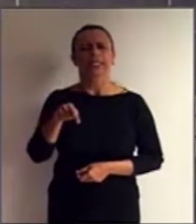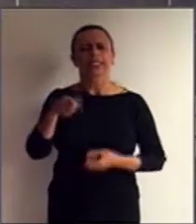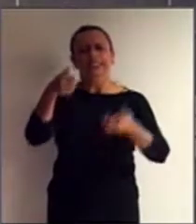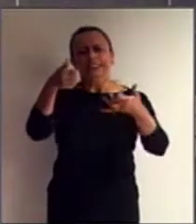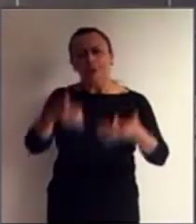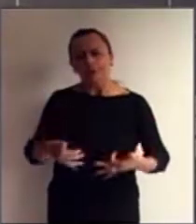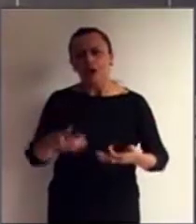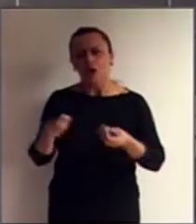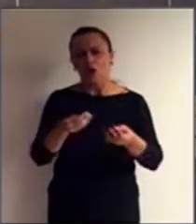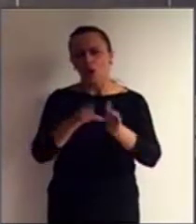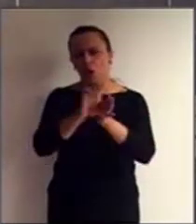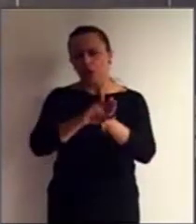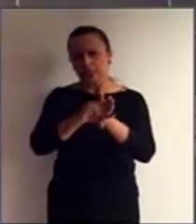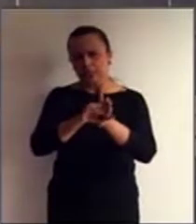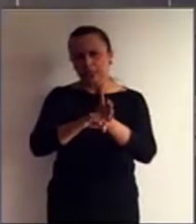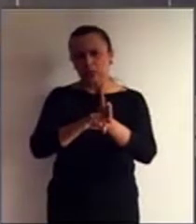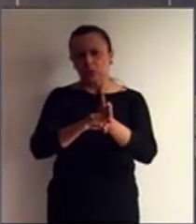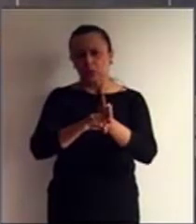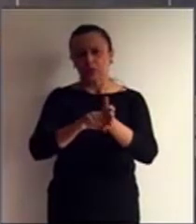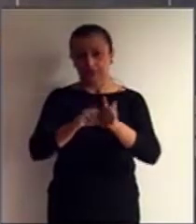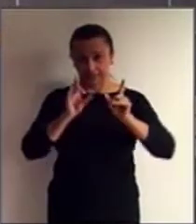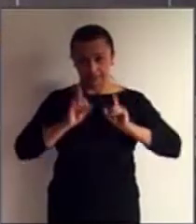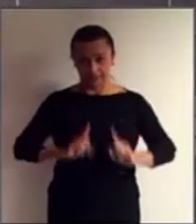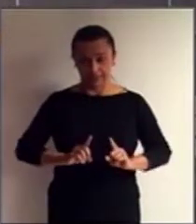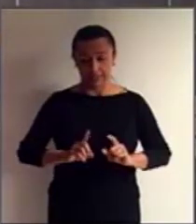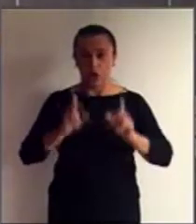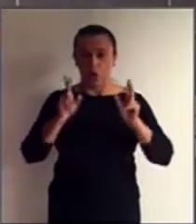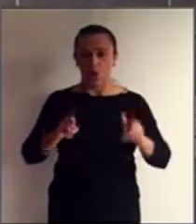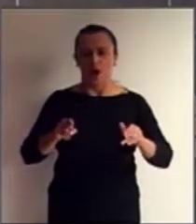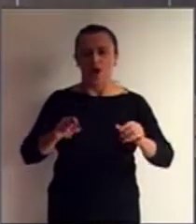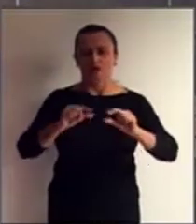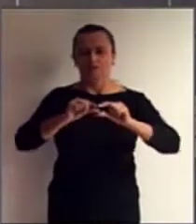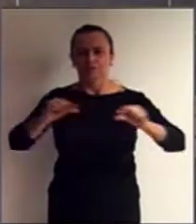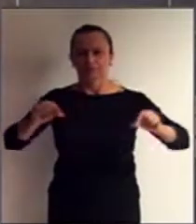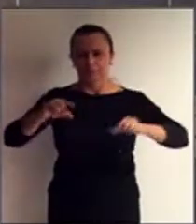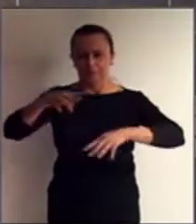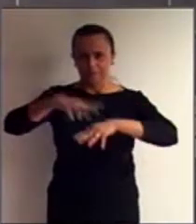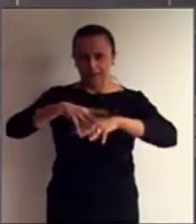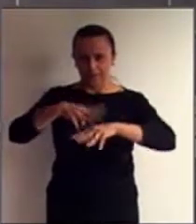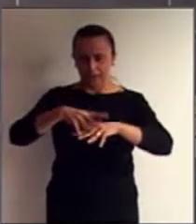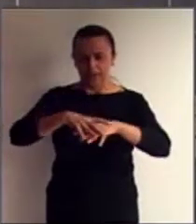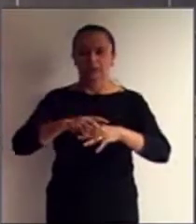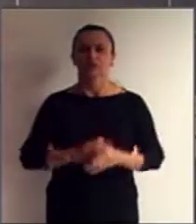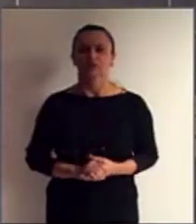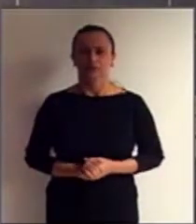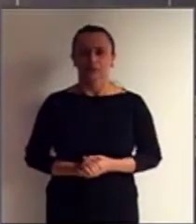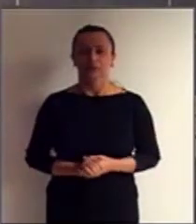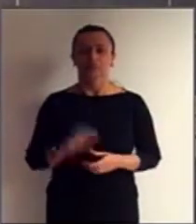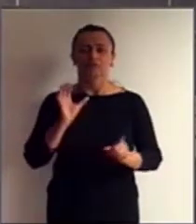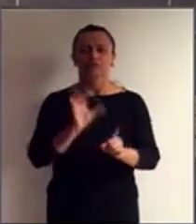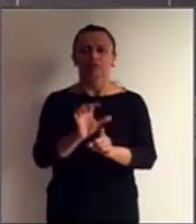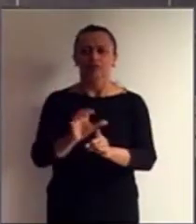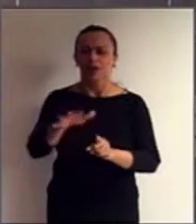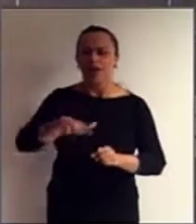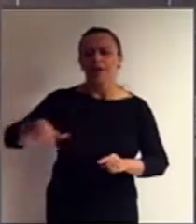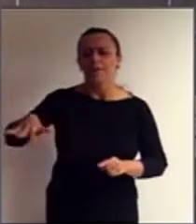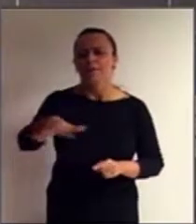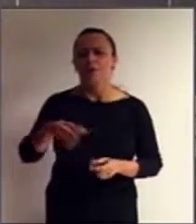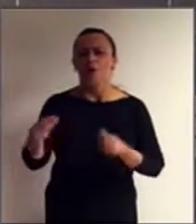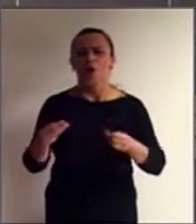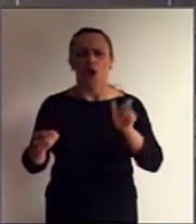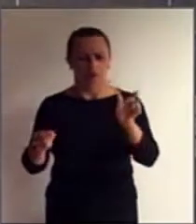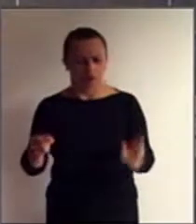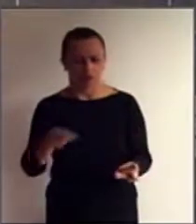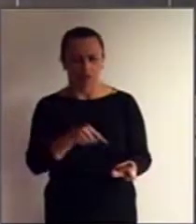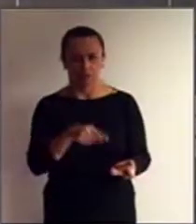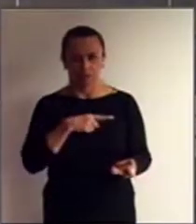fórmula matemática, indicando o impacto do ambiente sobre a funcionalidade do indivíduo. A